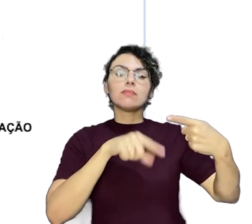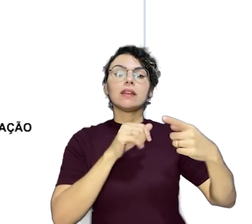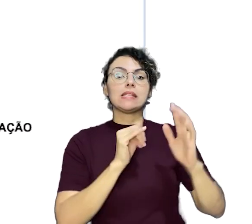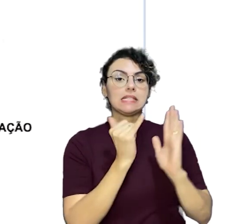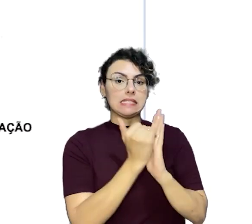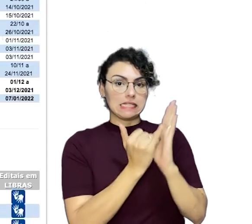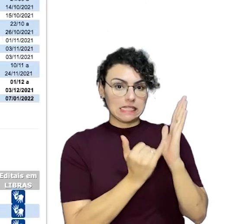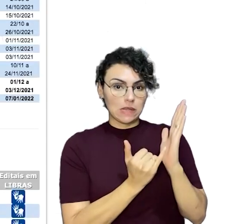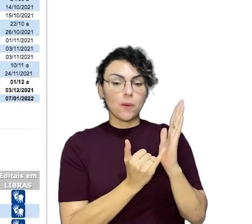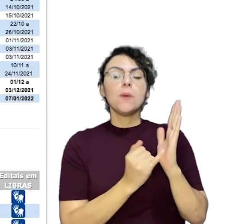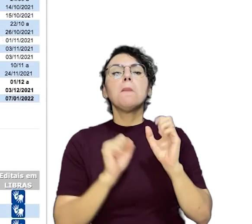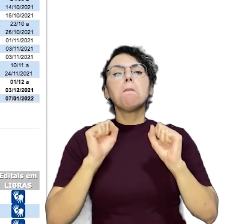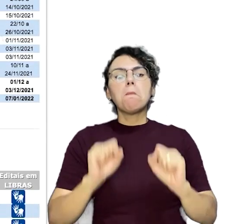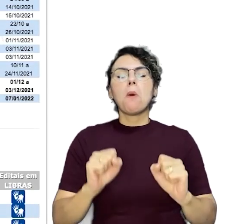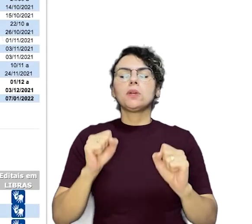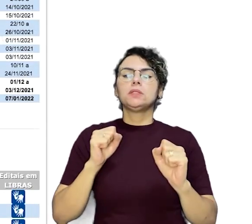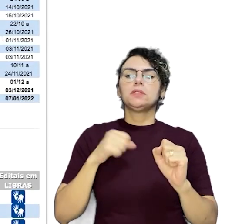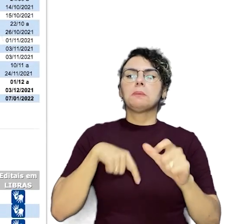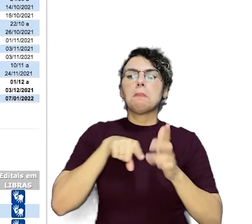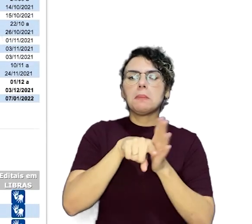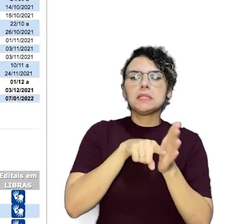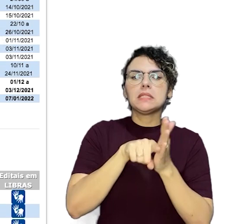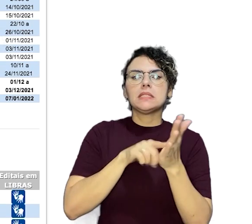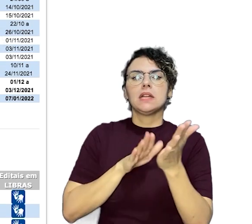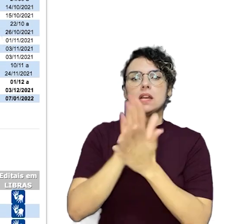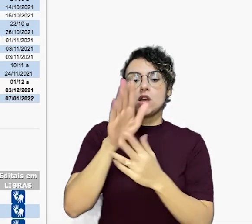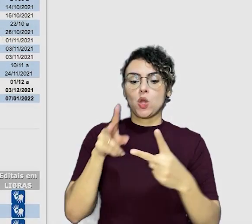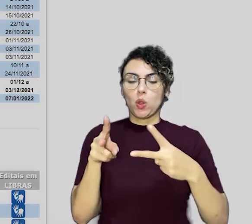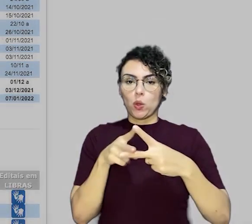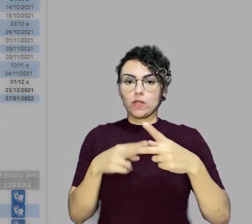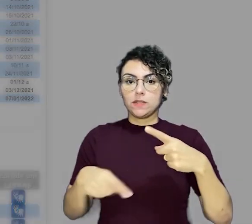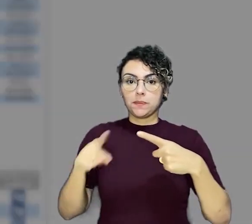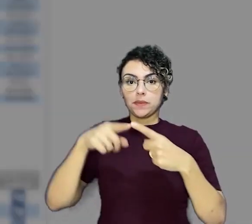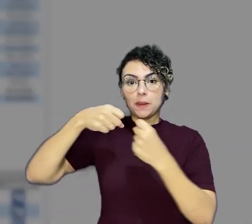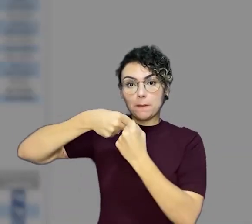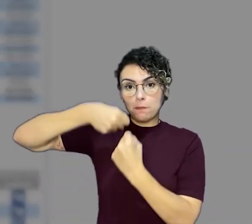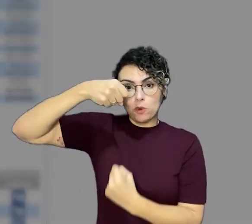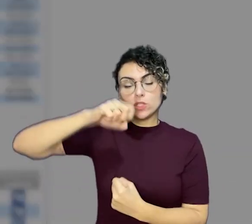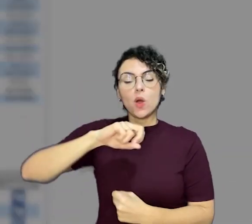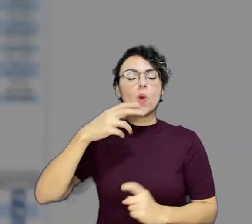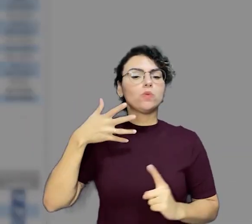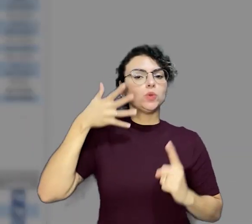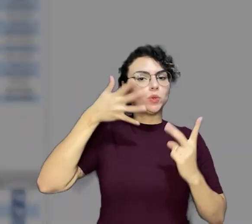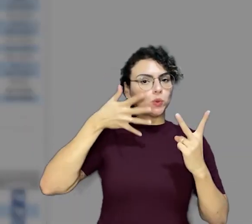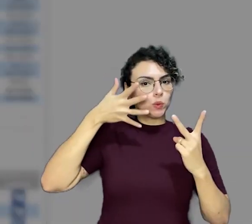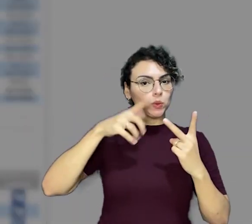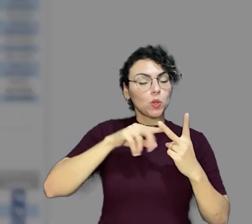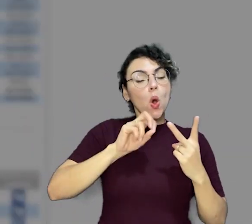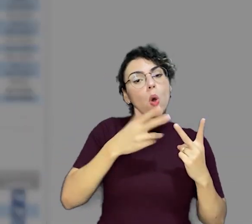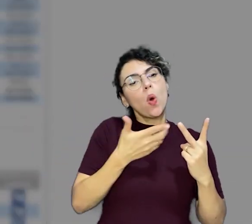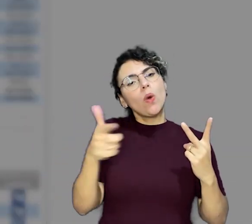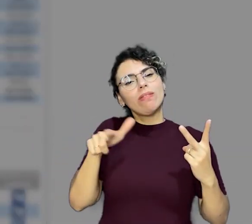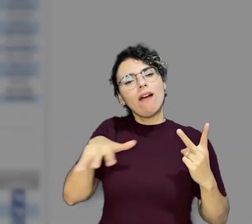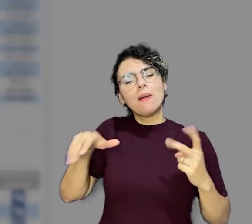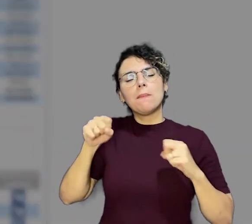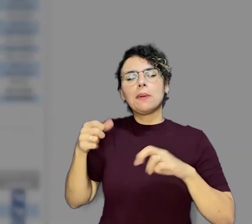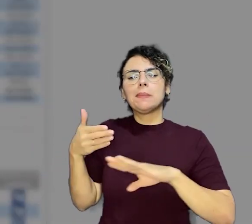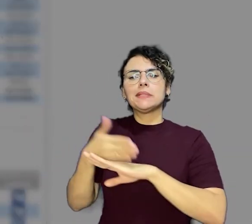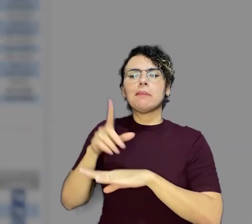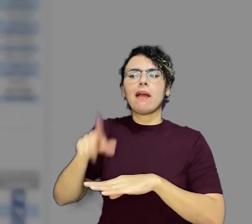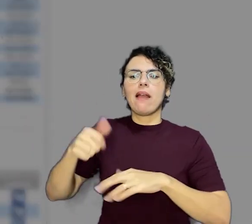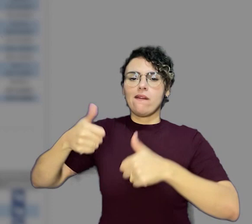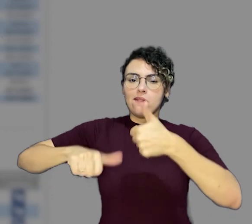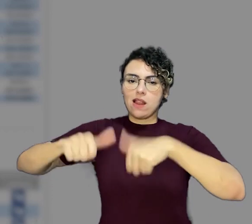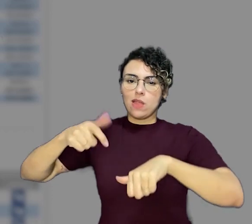Inscrições. É possível enviar trabalhos em duas modalidades, pôster ou apresentação oral, ou ainda dá para participar